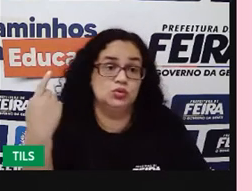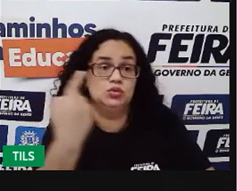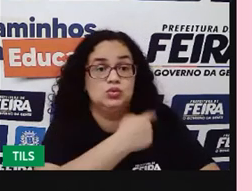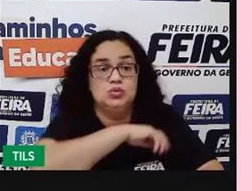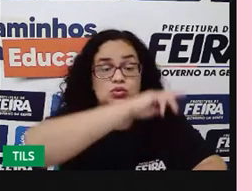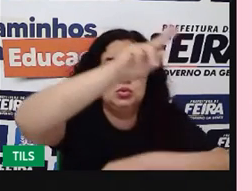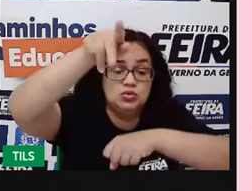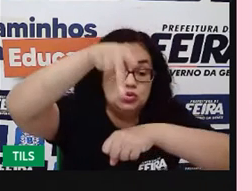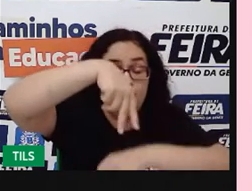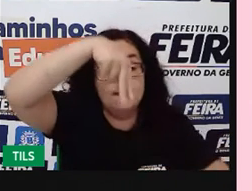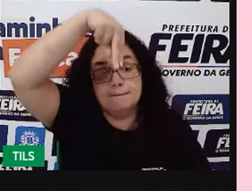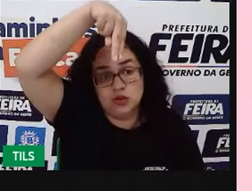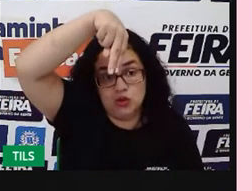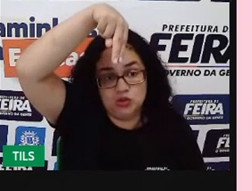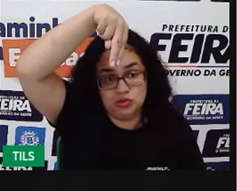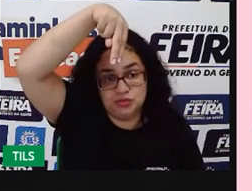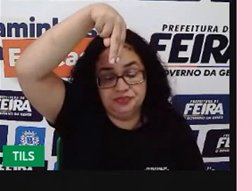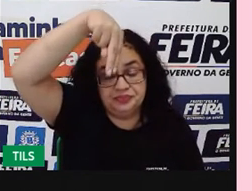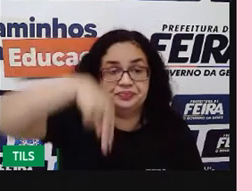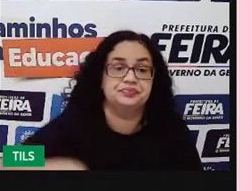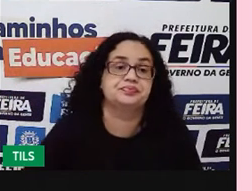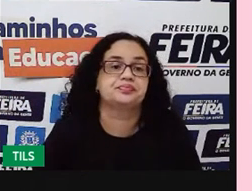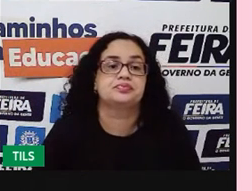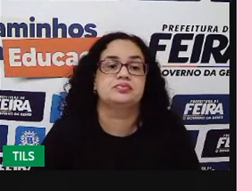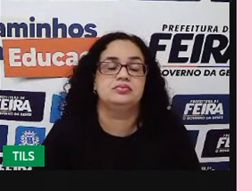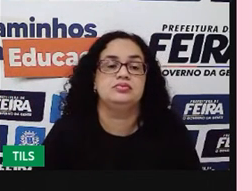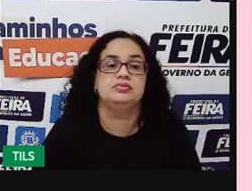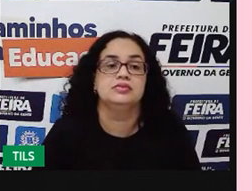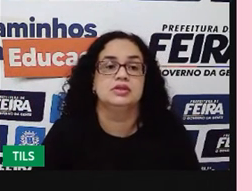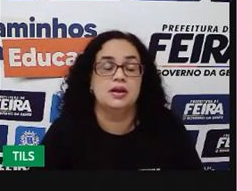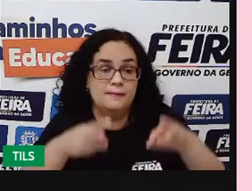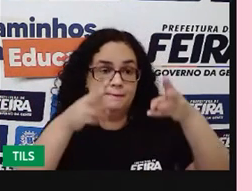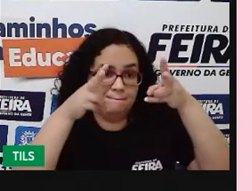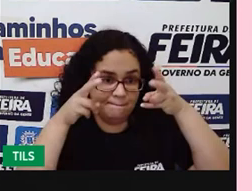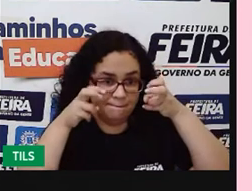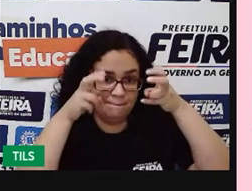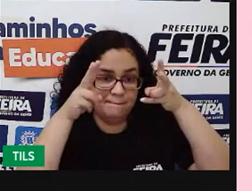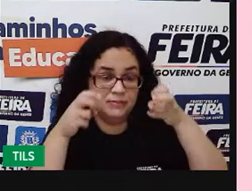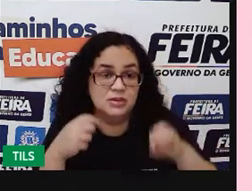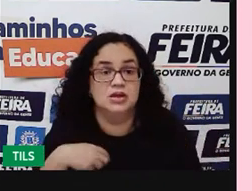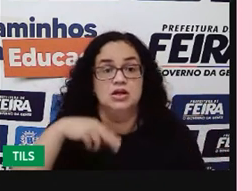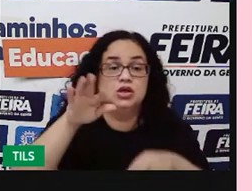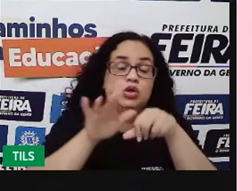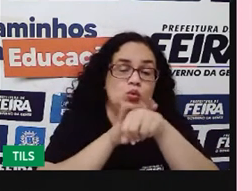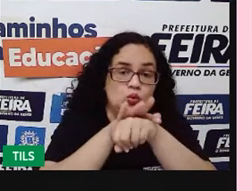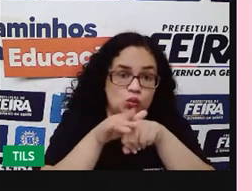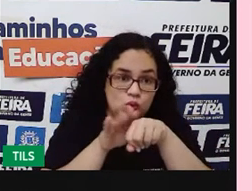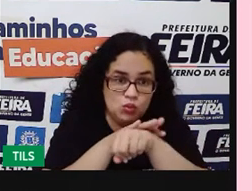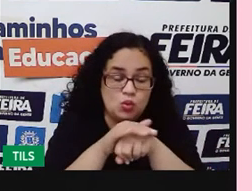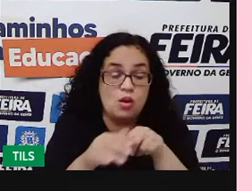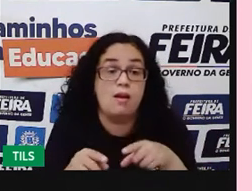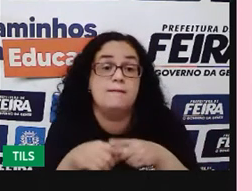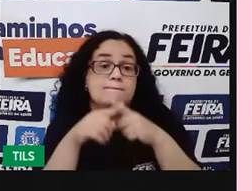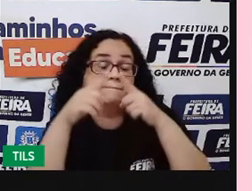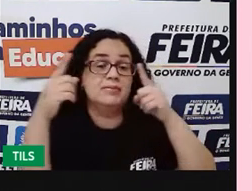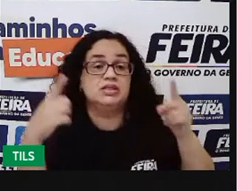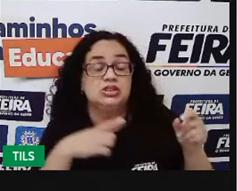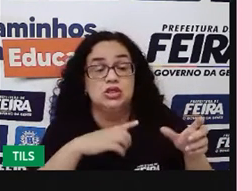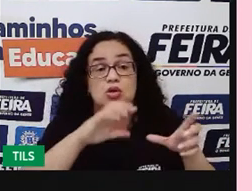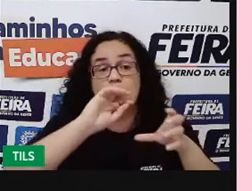que é o norte do nosso país, tá? Então, a gente percebe que é uma doença, mas que ela tem uma